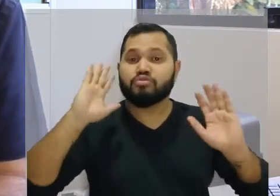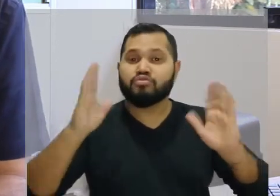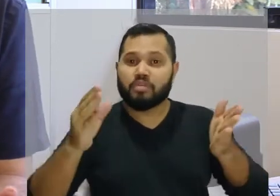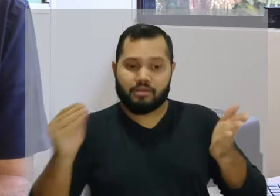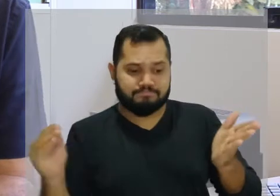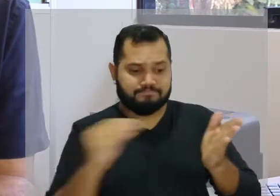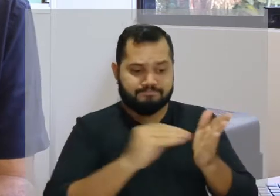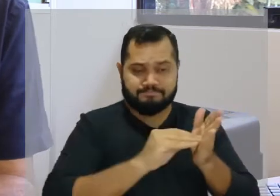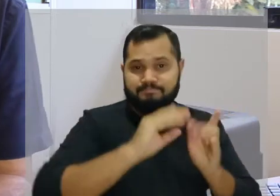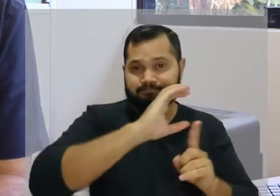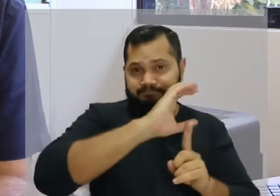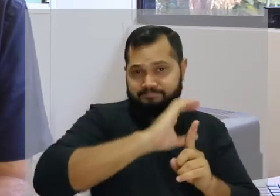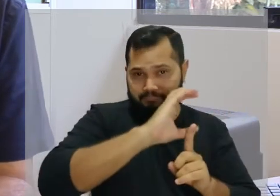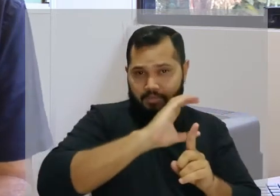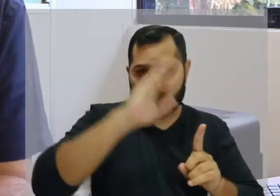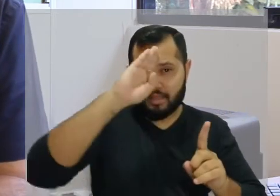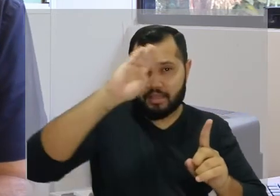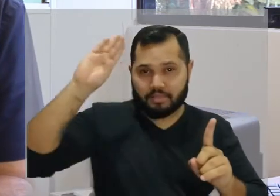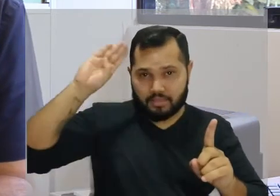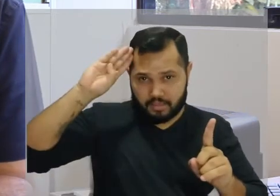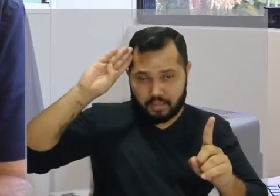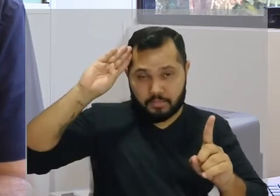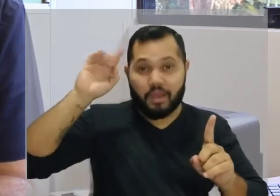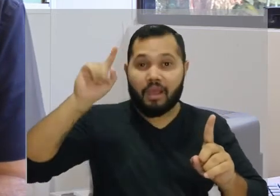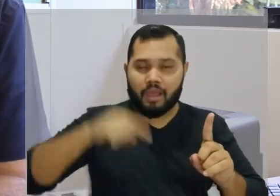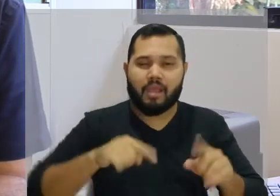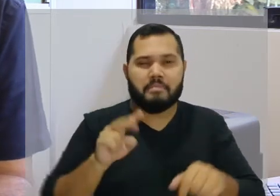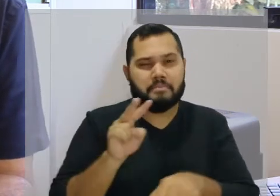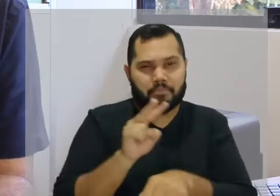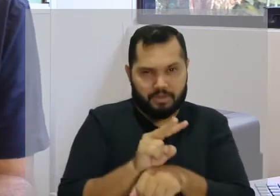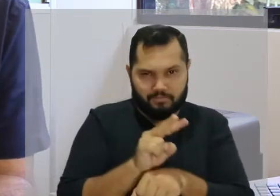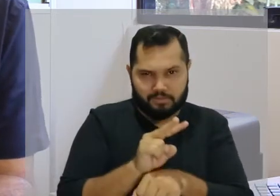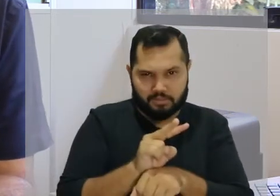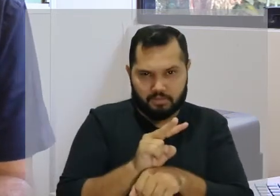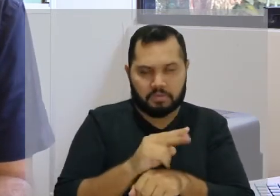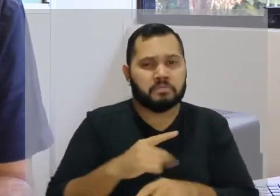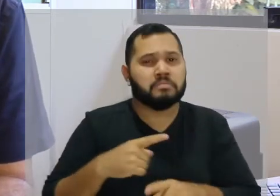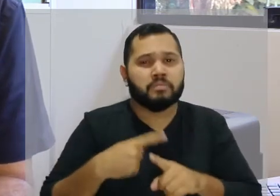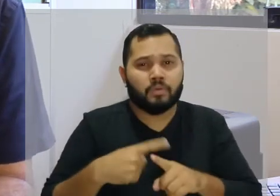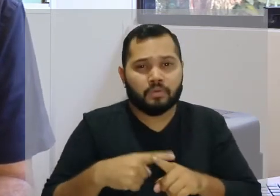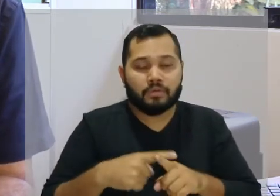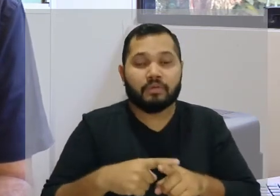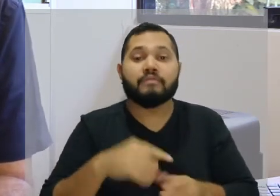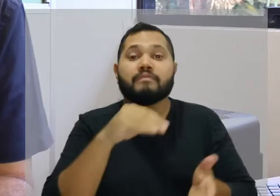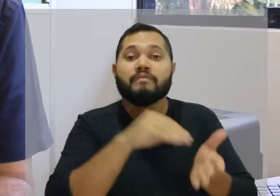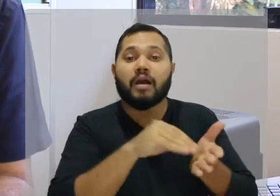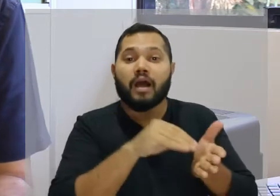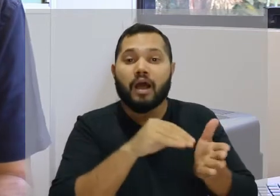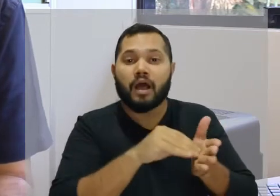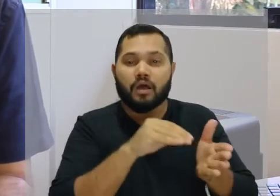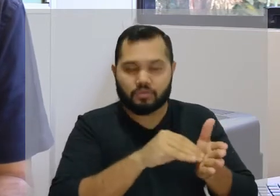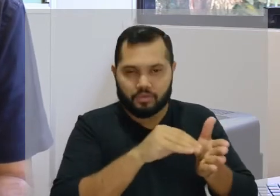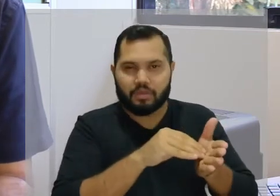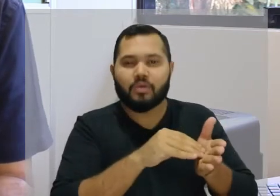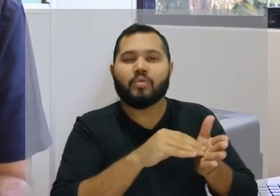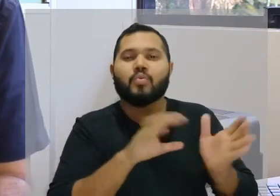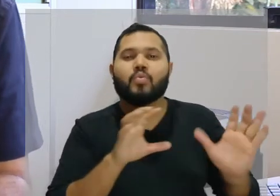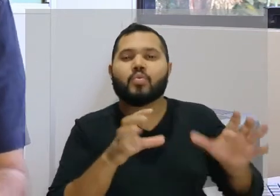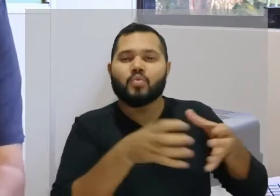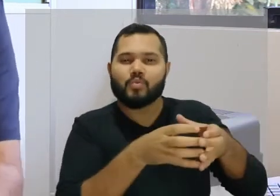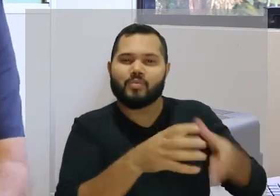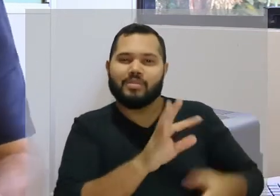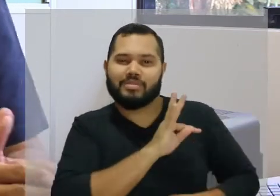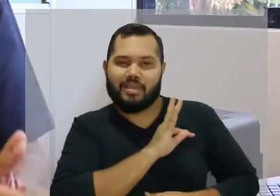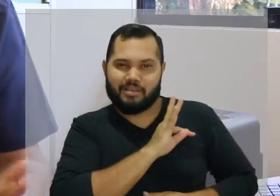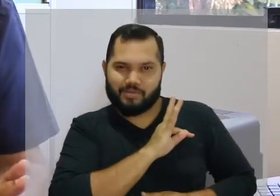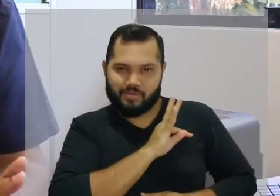vamos dizer mesmo assim, por mais que esteja já no calendário acadêmico, vamos dizer que pode ser vista como uma previsão. Por quê? Porque nós dependemos